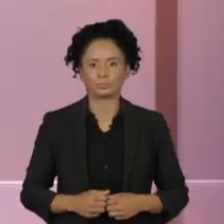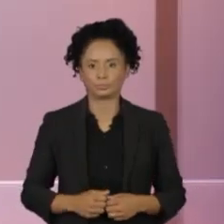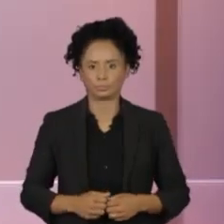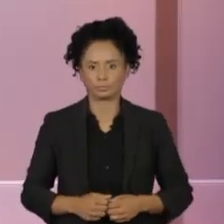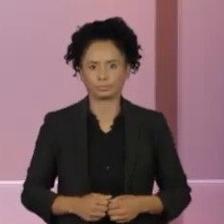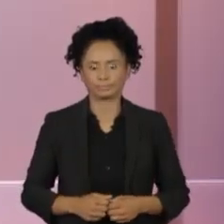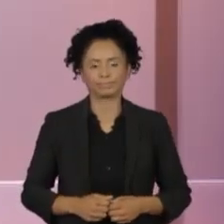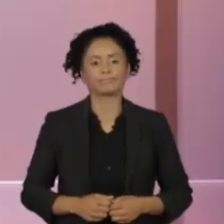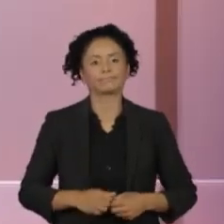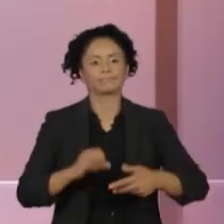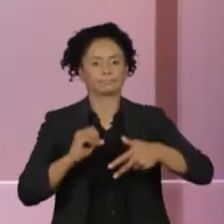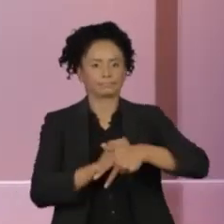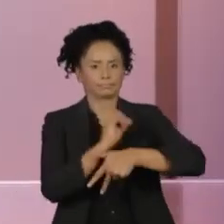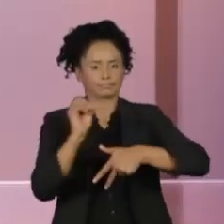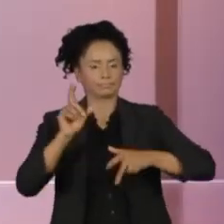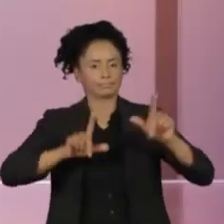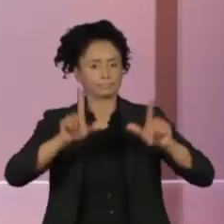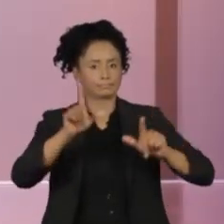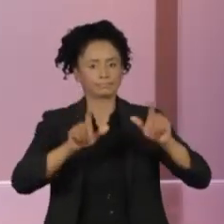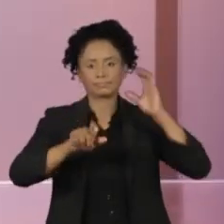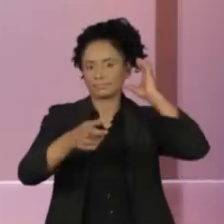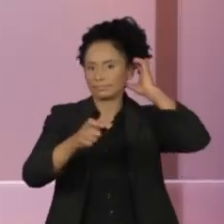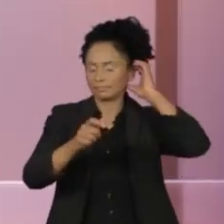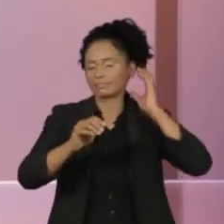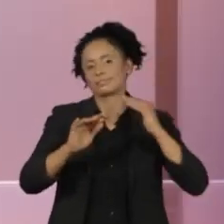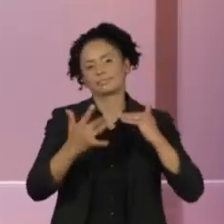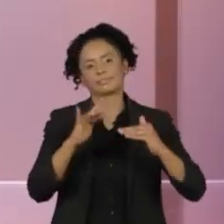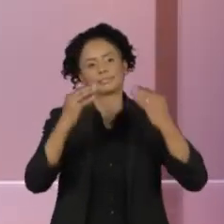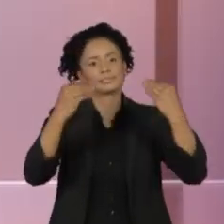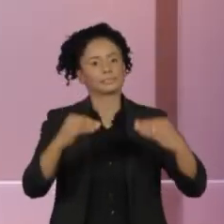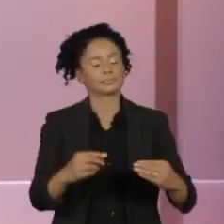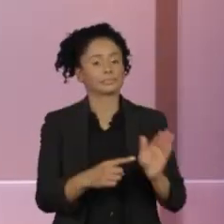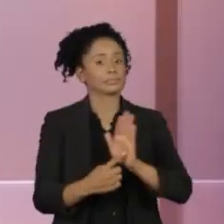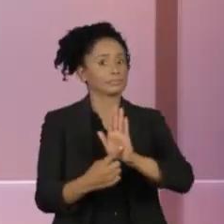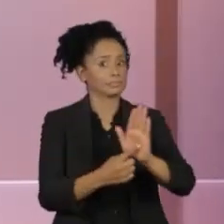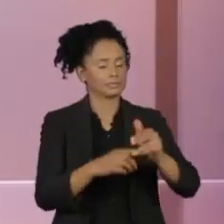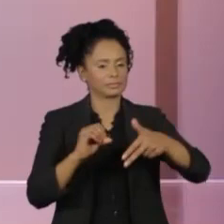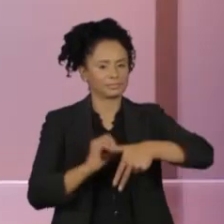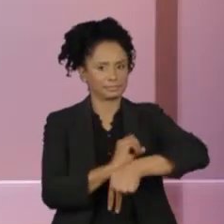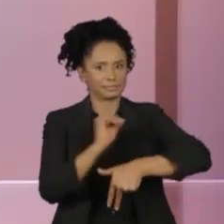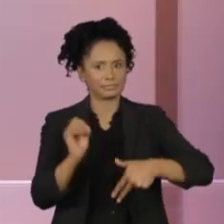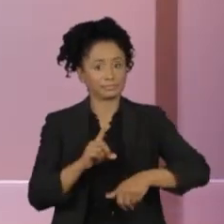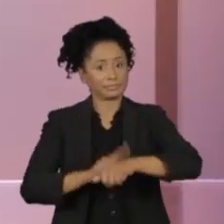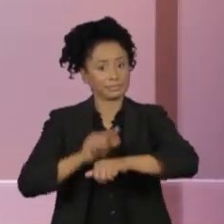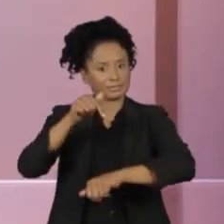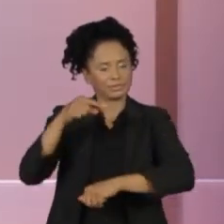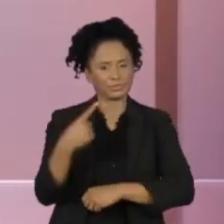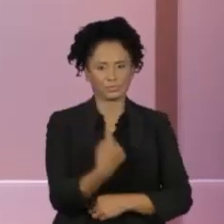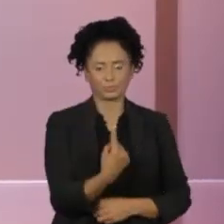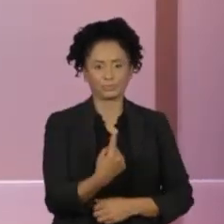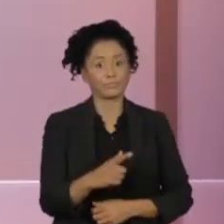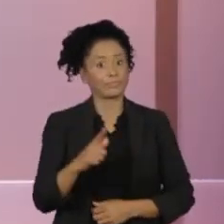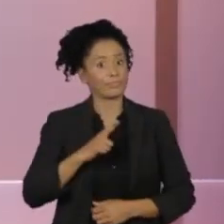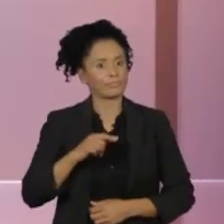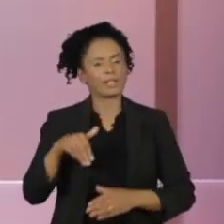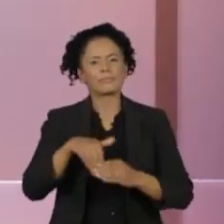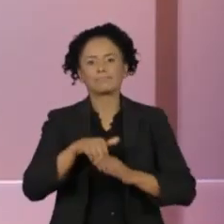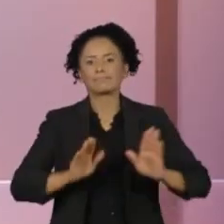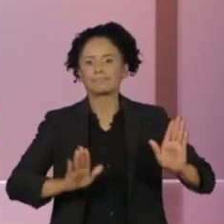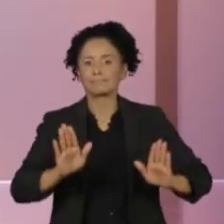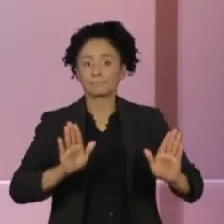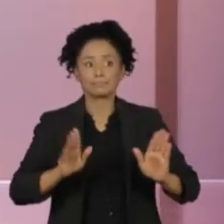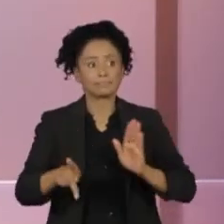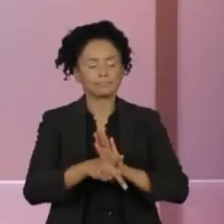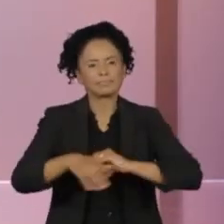Amanhã é transmissão simultânea pela TV, rádios também nas plataformas digitais, agora são 7h01 da manhã. A campanha eleitoral nas ruas, na